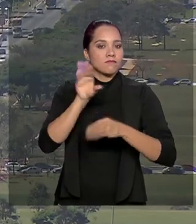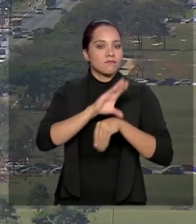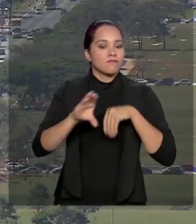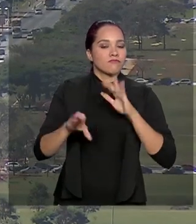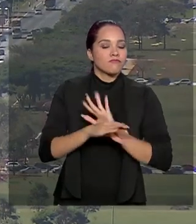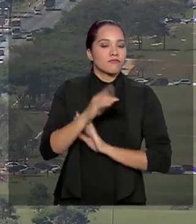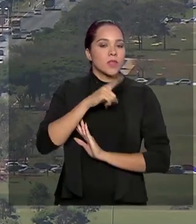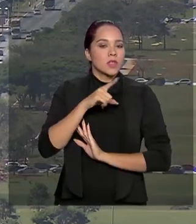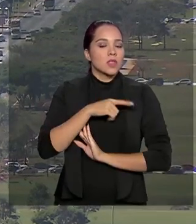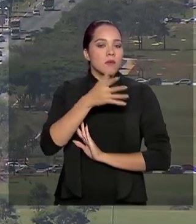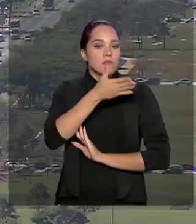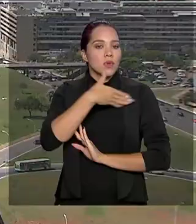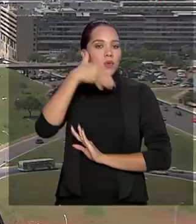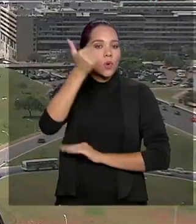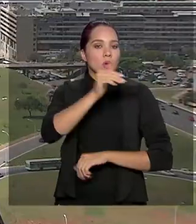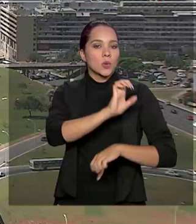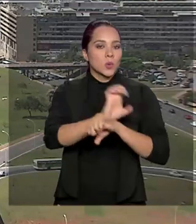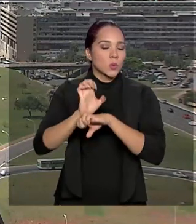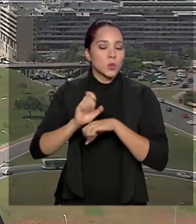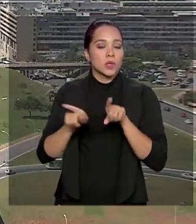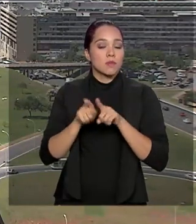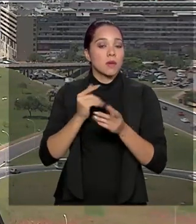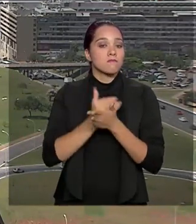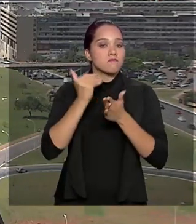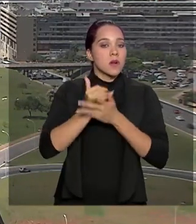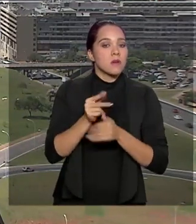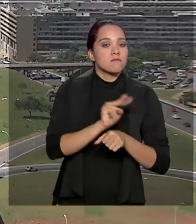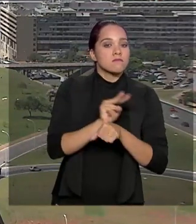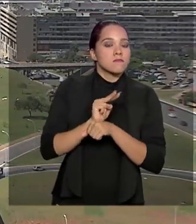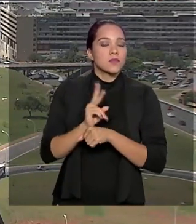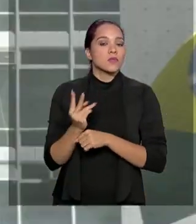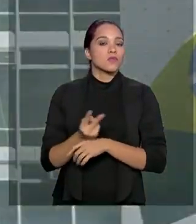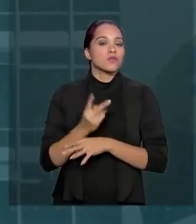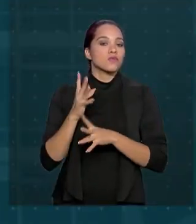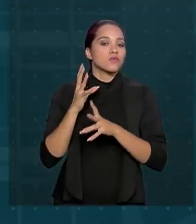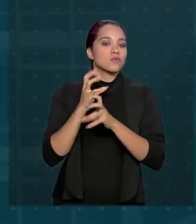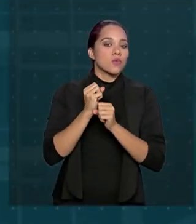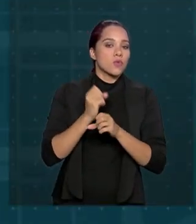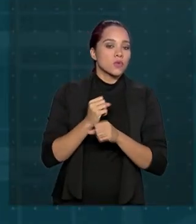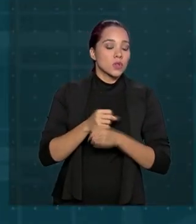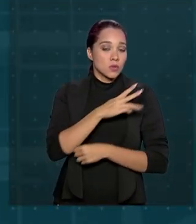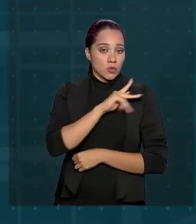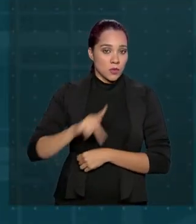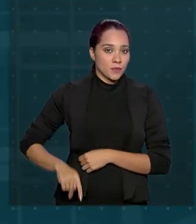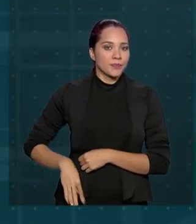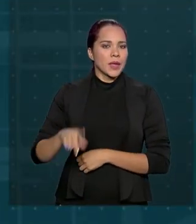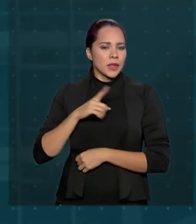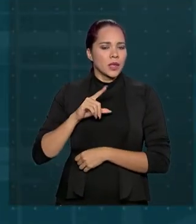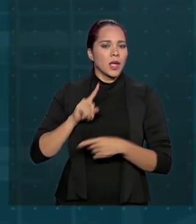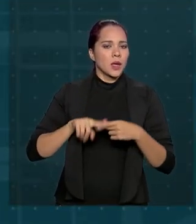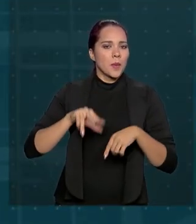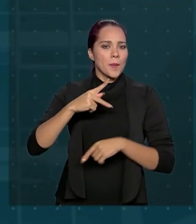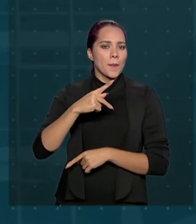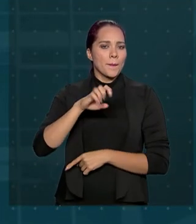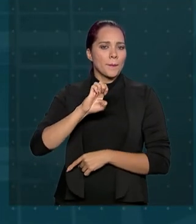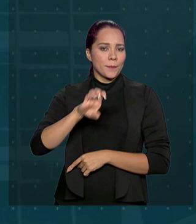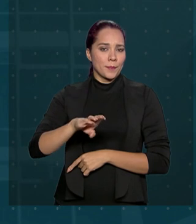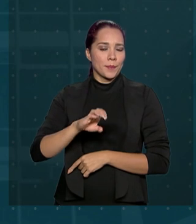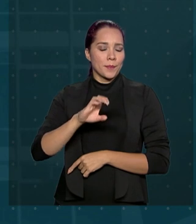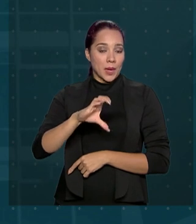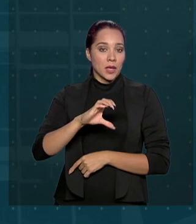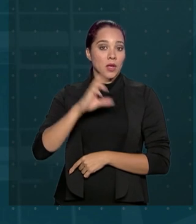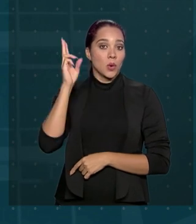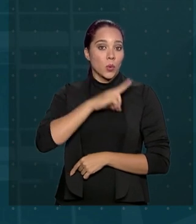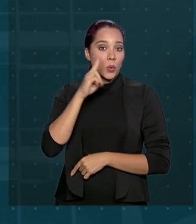propõem a modernização do Estado e o maior controle das contas públicas. Uma delas é a PEC emergencial, que barra o